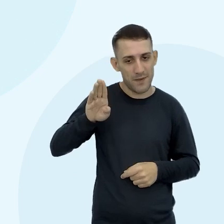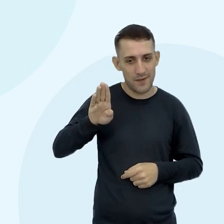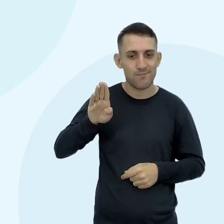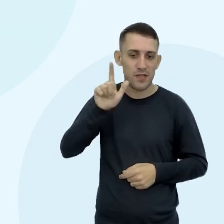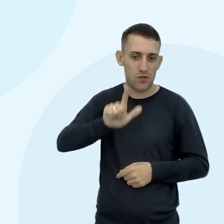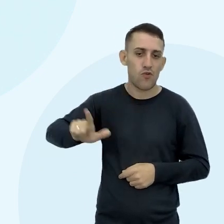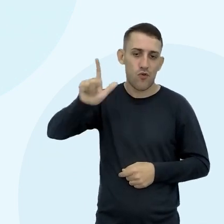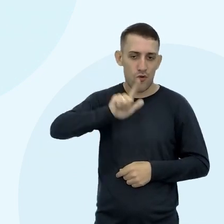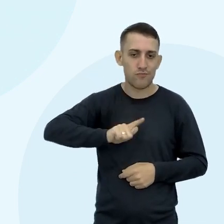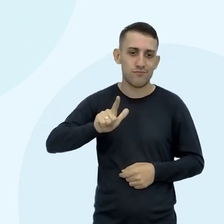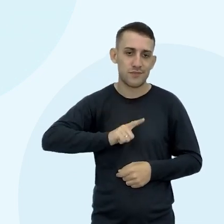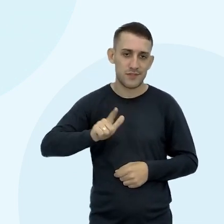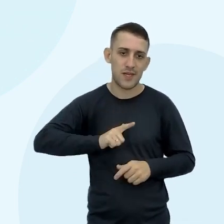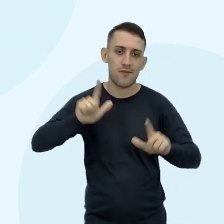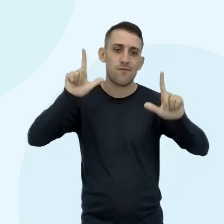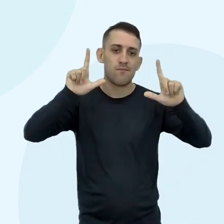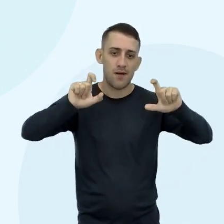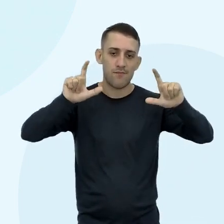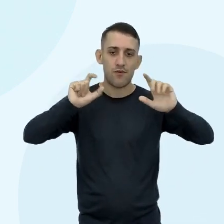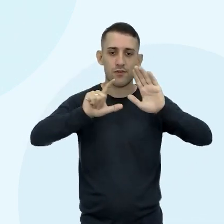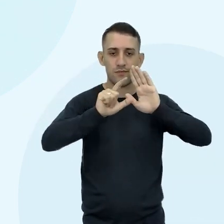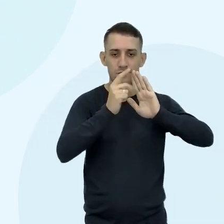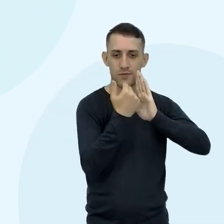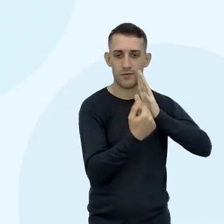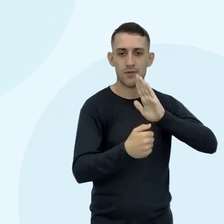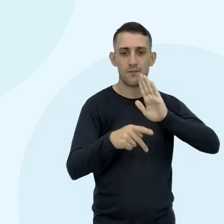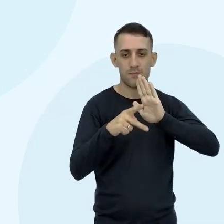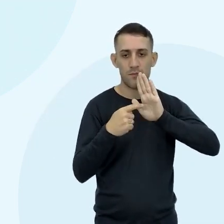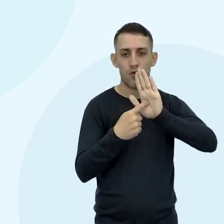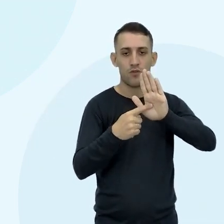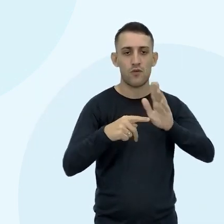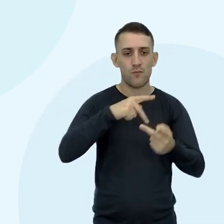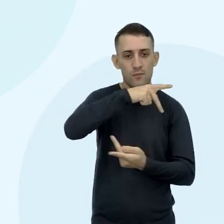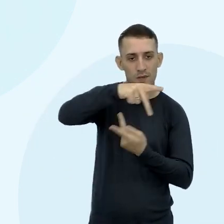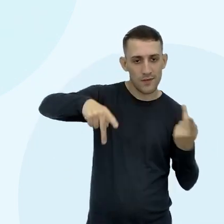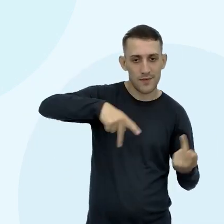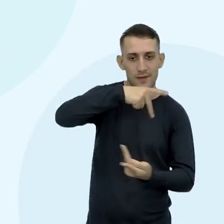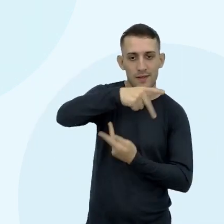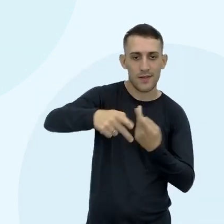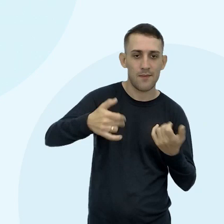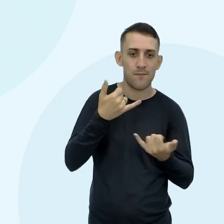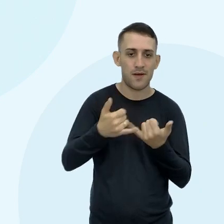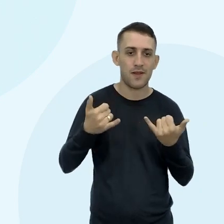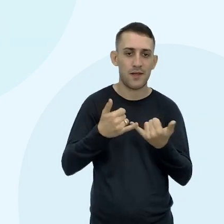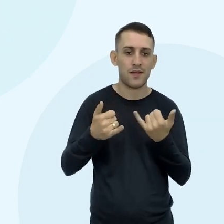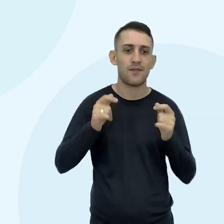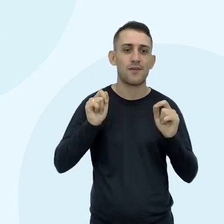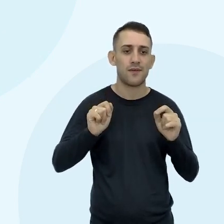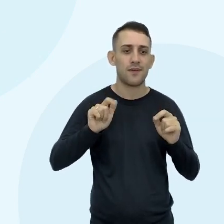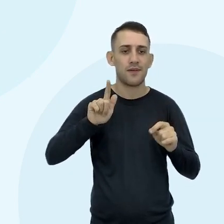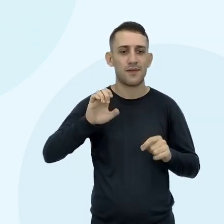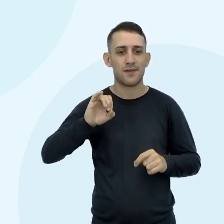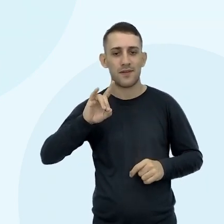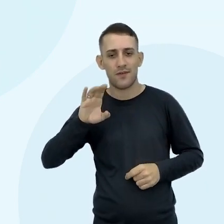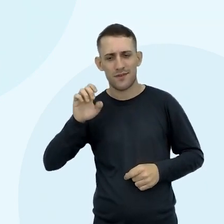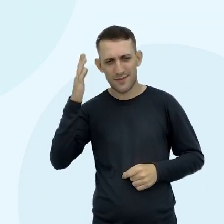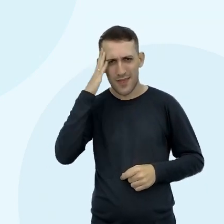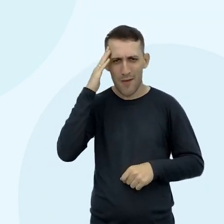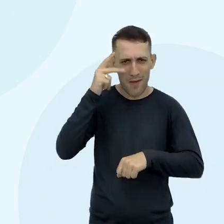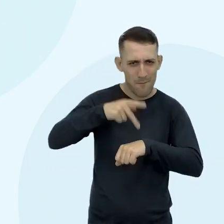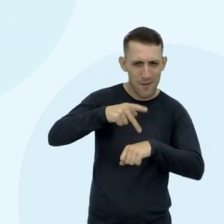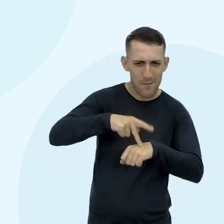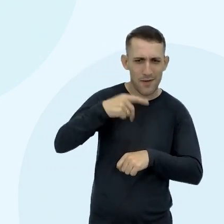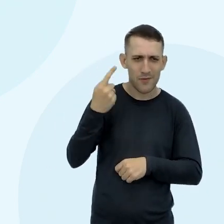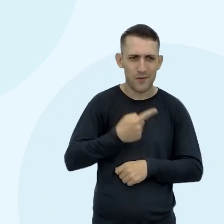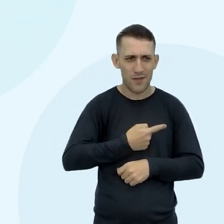Nós temos uma imagem Representando o nosso planetinho O formatinho dele Geoide Sabe aquelas pedras Que a gente joga